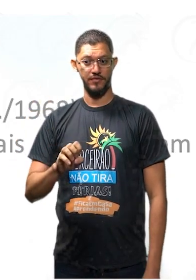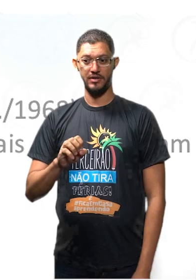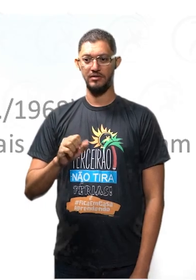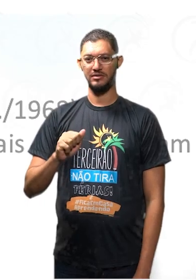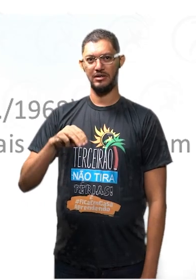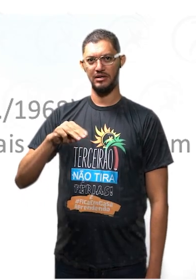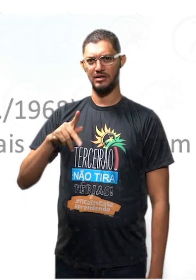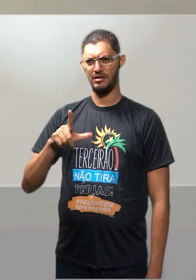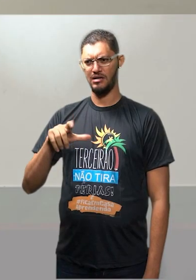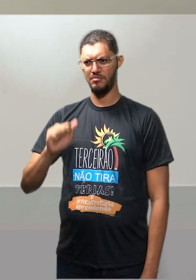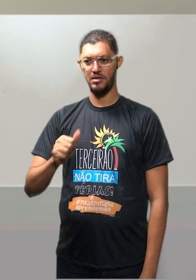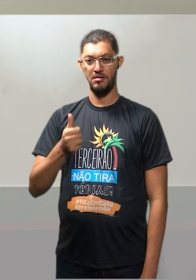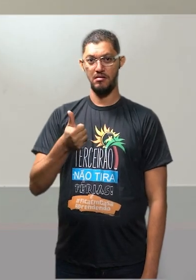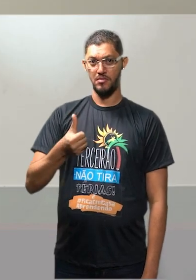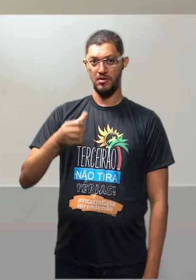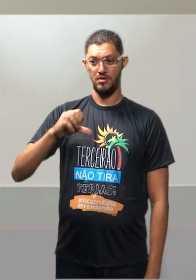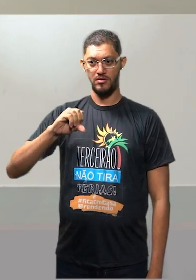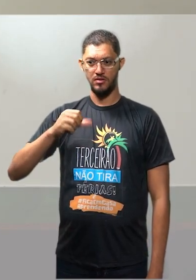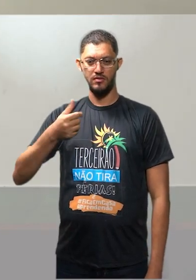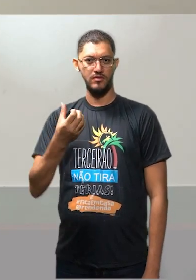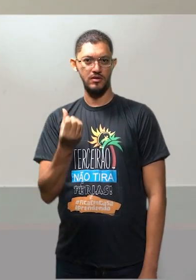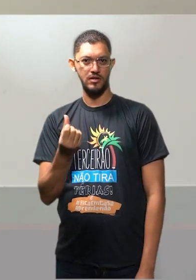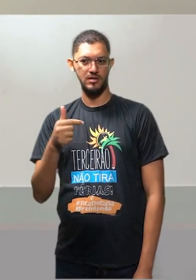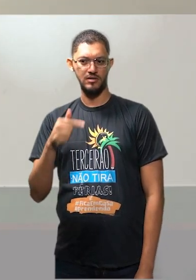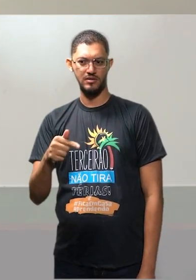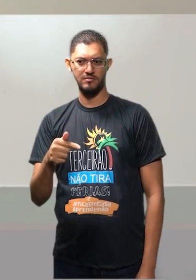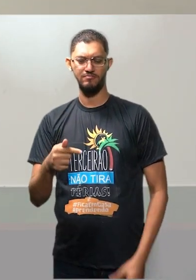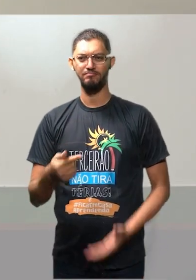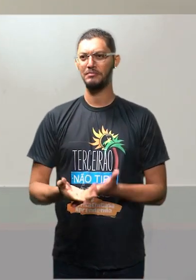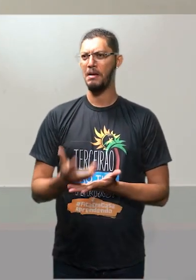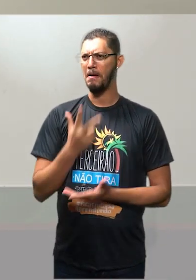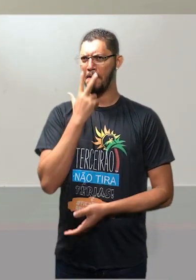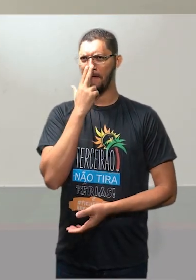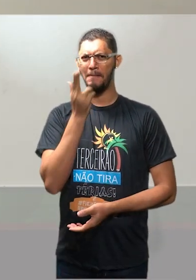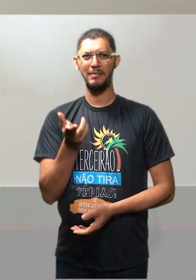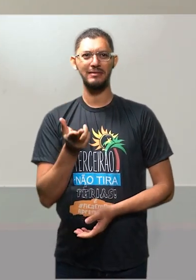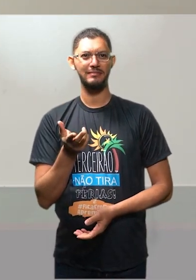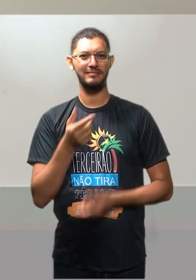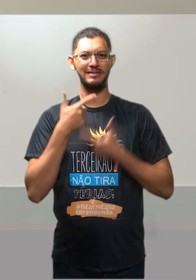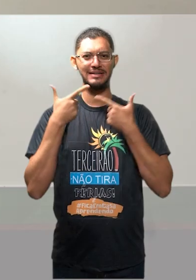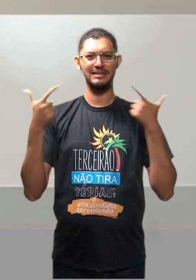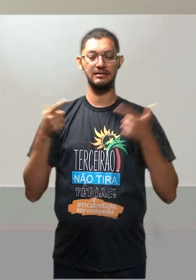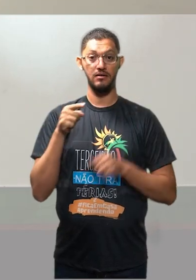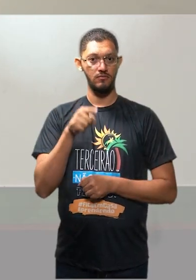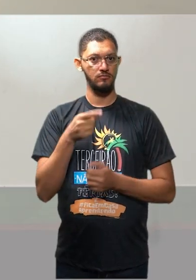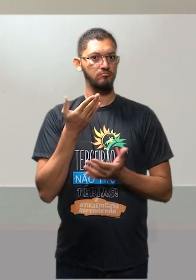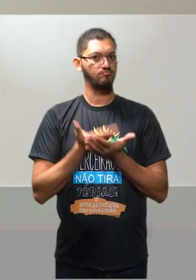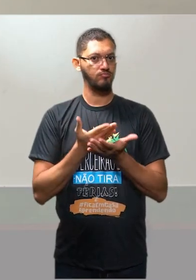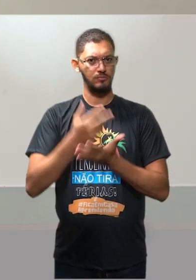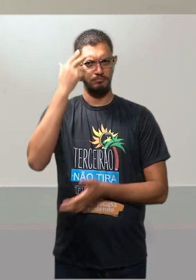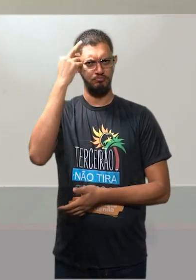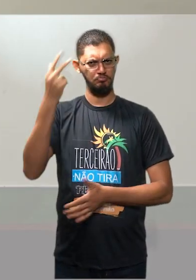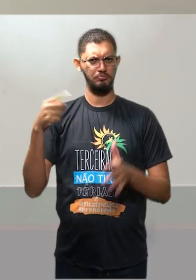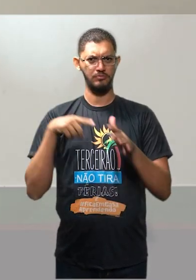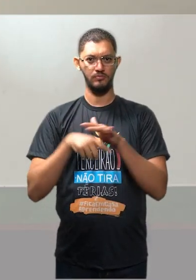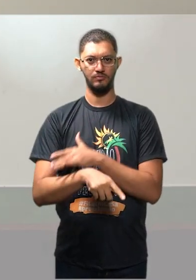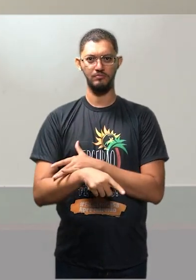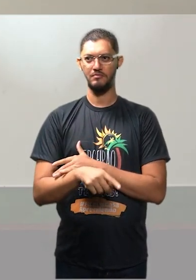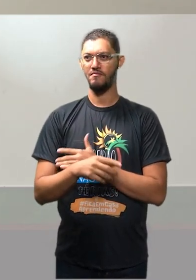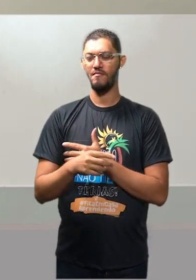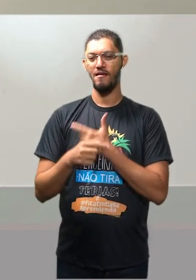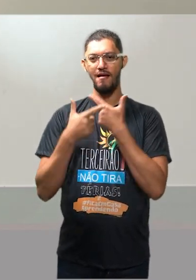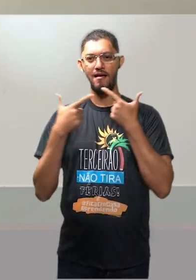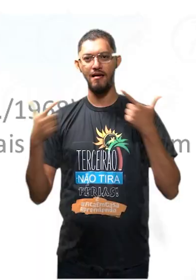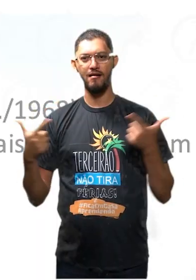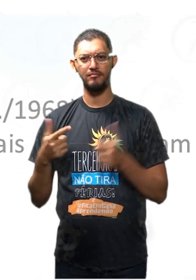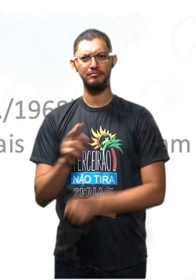1967, dá vontade de sorrir. Turma, pra você que estuda História aprofundada, isso aqui é muito irônico.